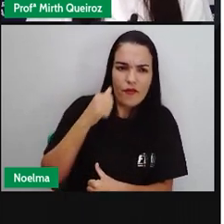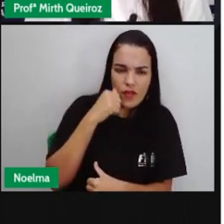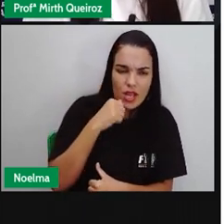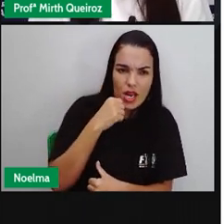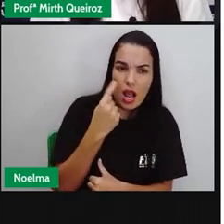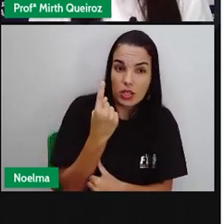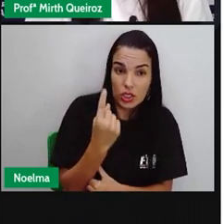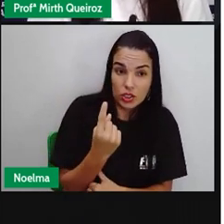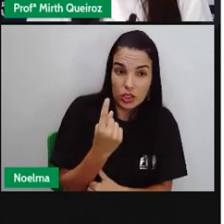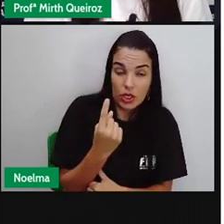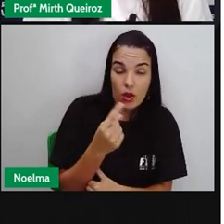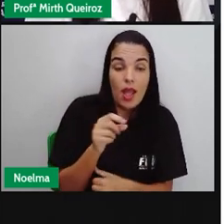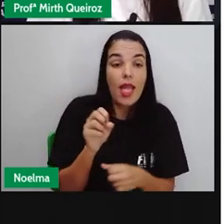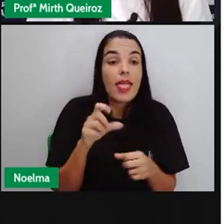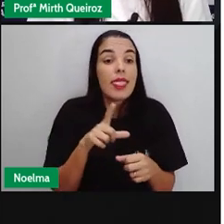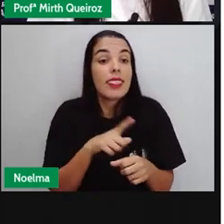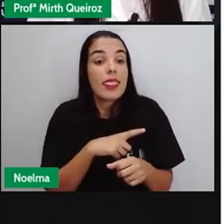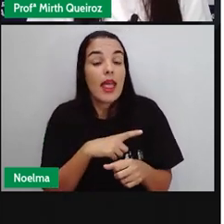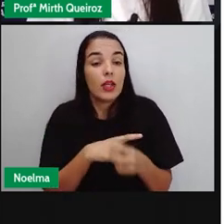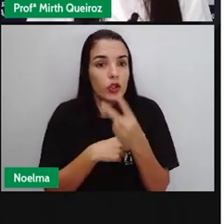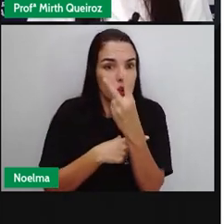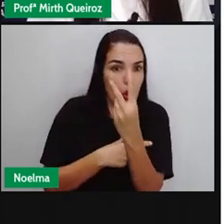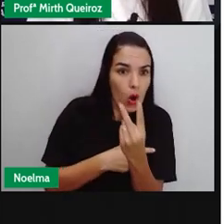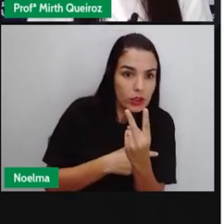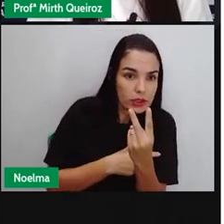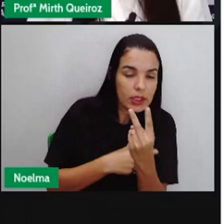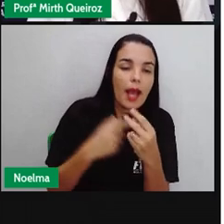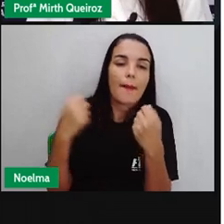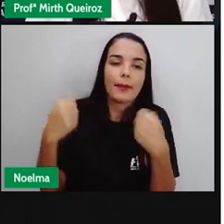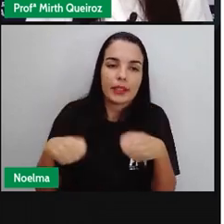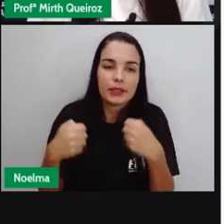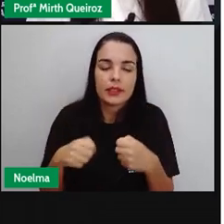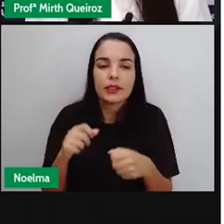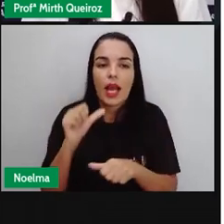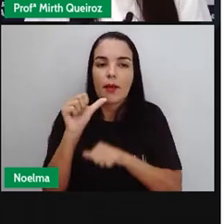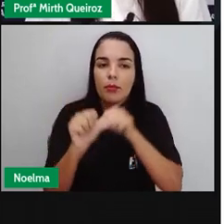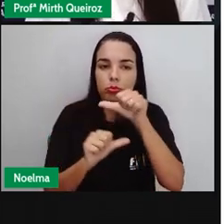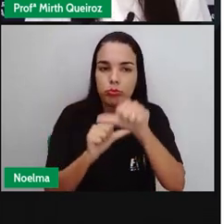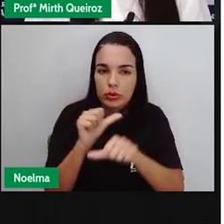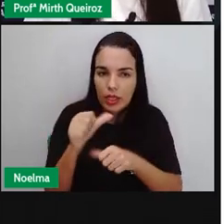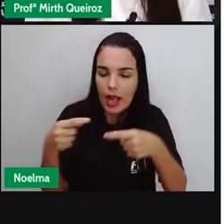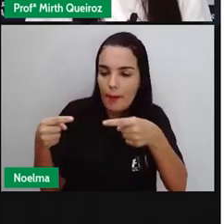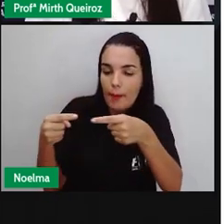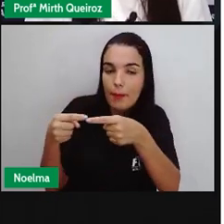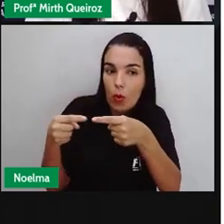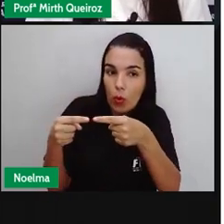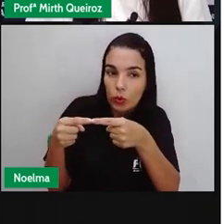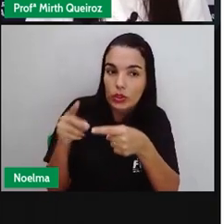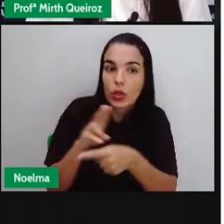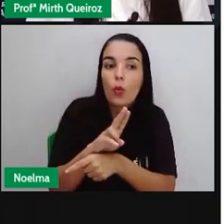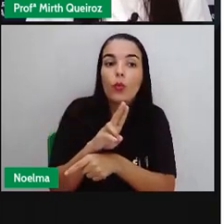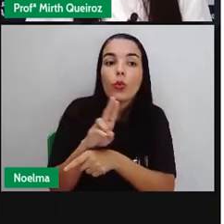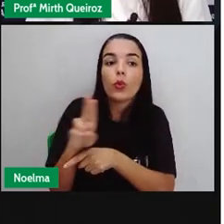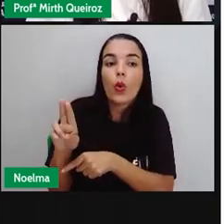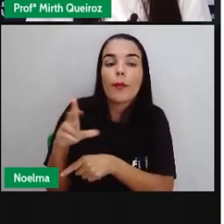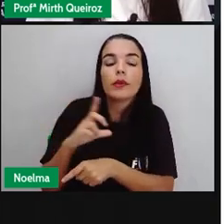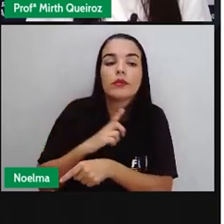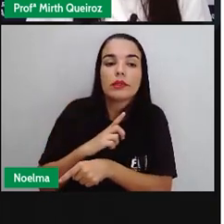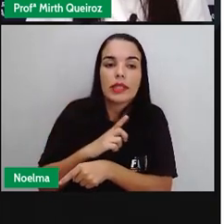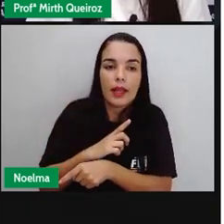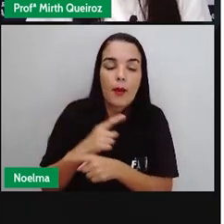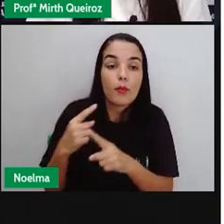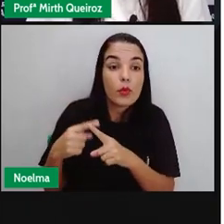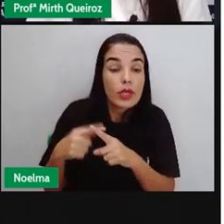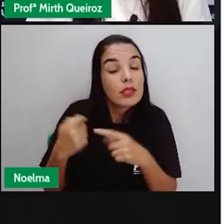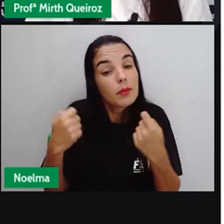que tenha relação com ele, deve ser mudado para que haja essa concordância. Por isso que a gente chama de concordância